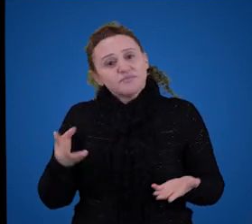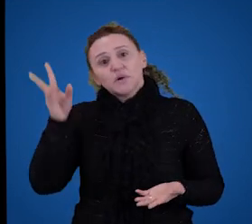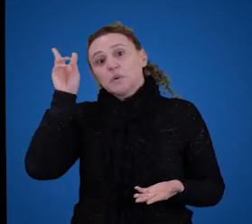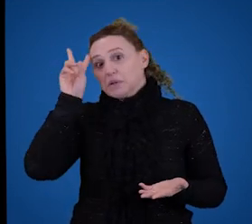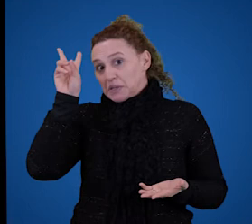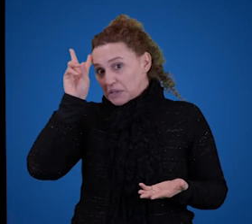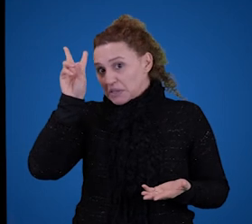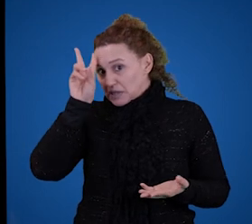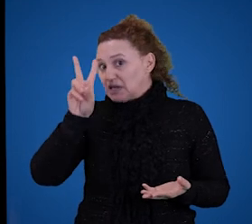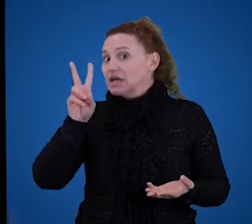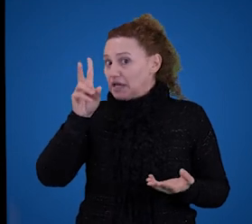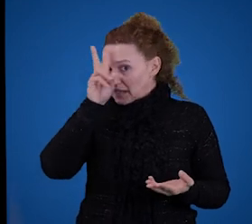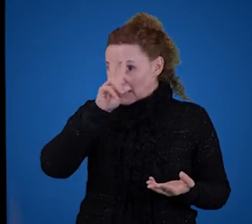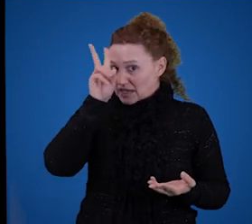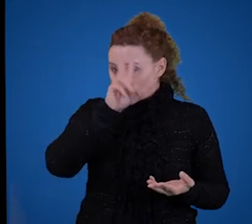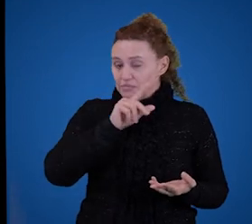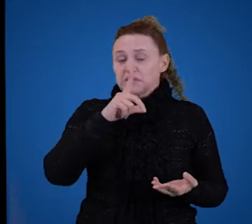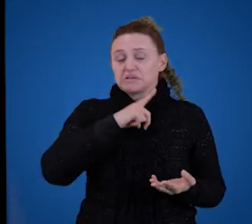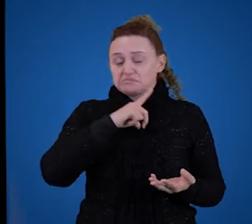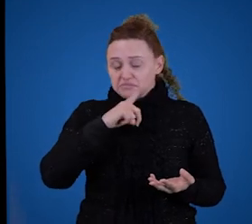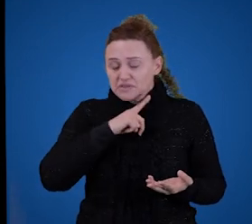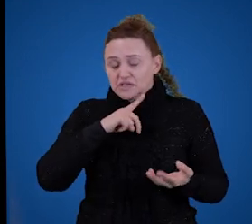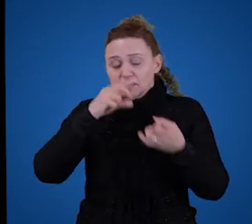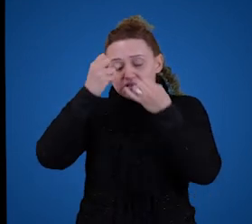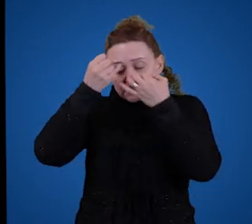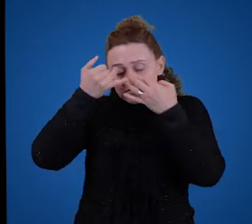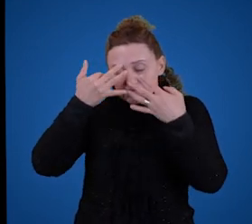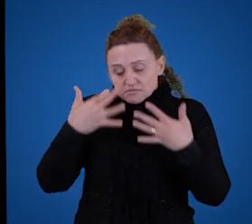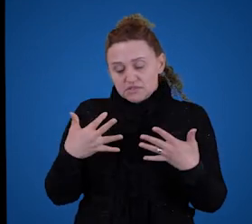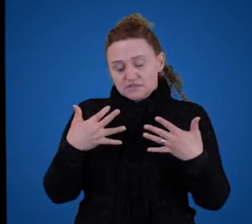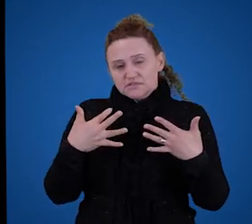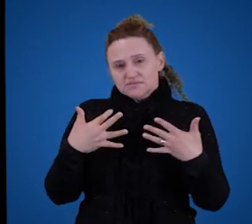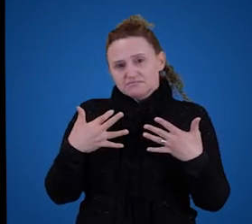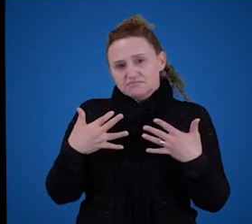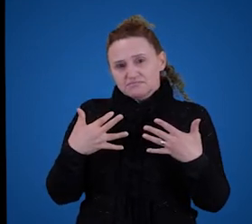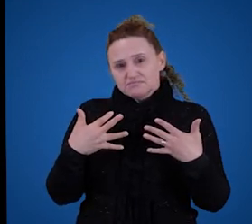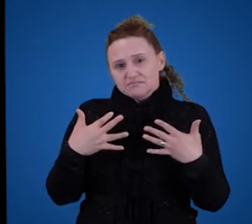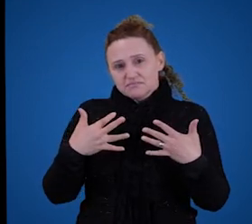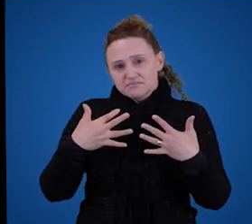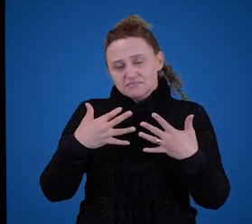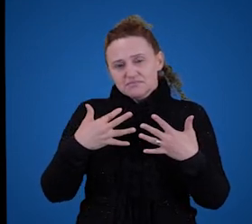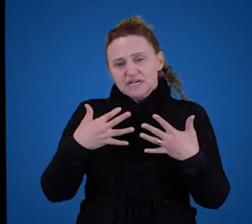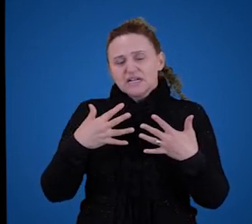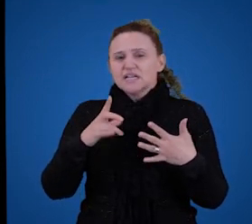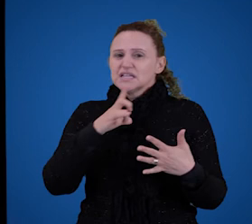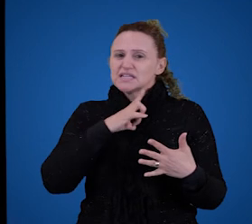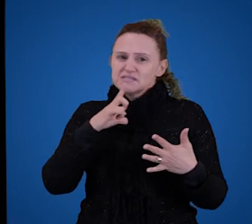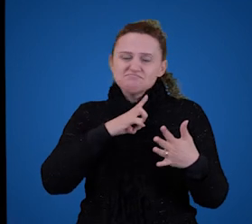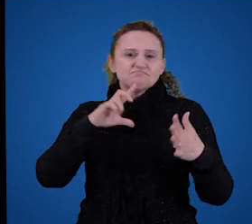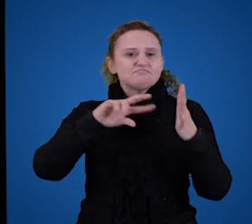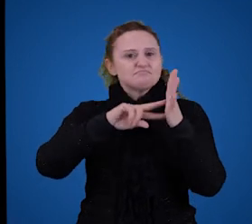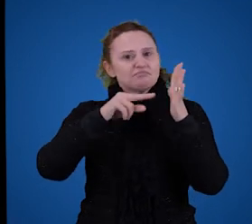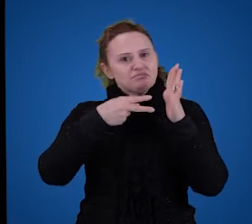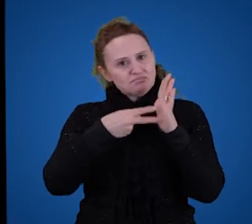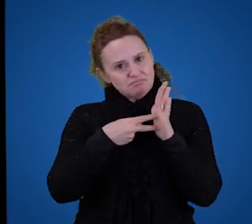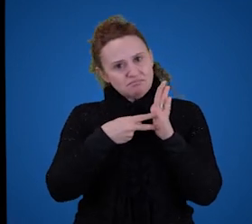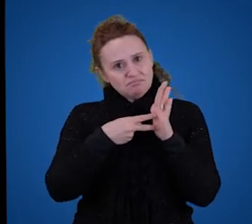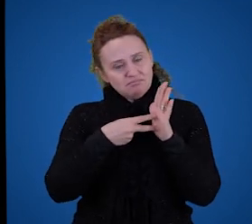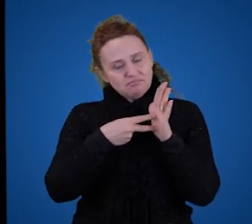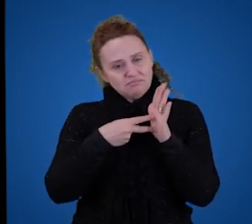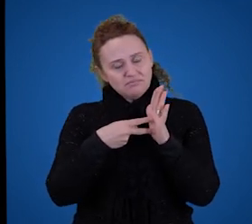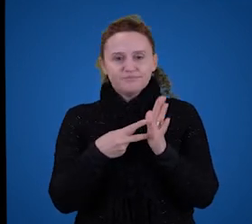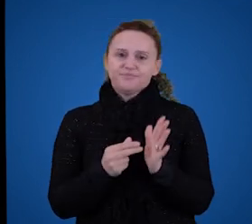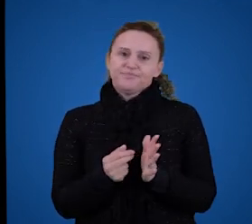deve haver alguma explicação para que isso se passe em nós como parte da explicação do significado. E, provavelmente, vocês